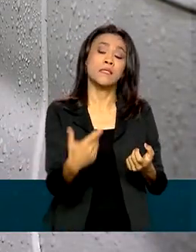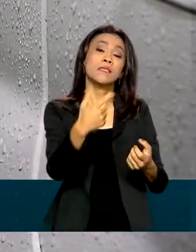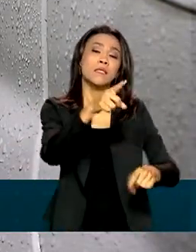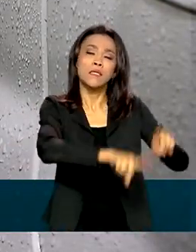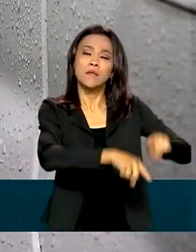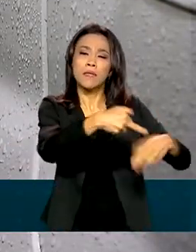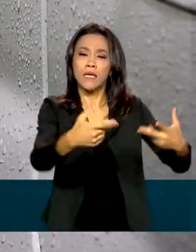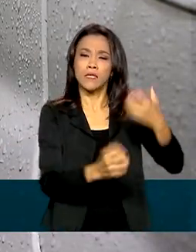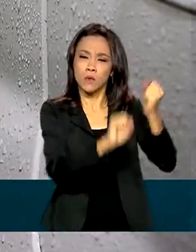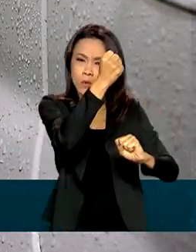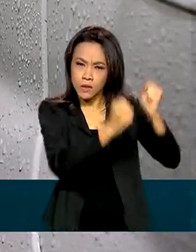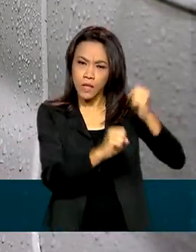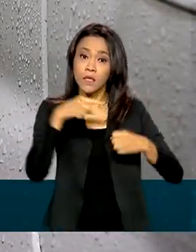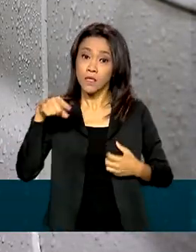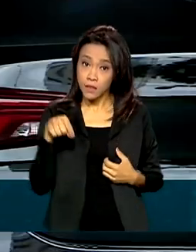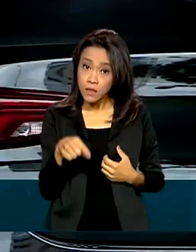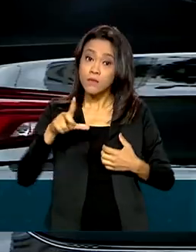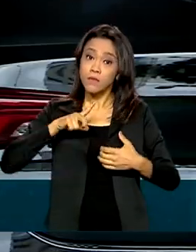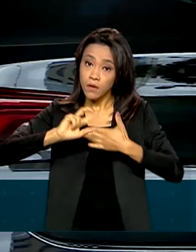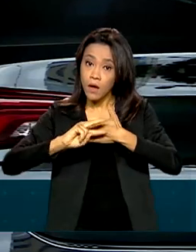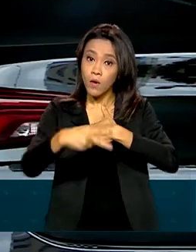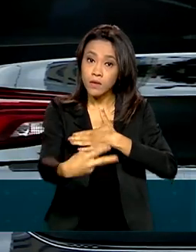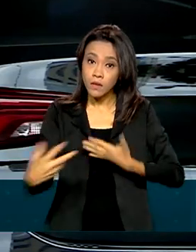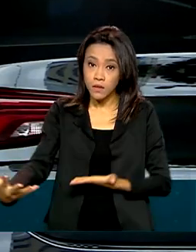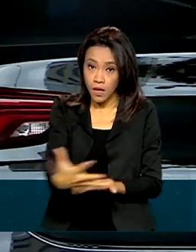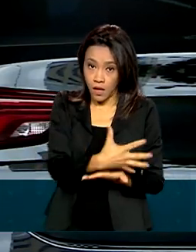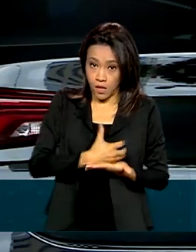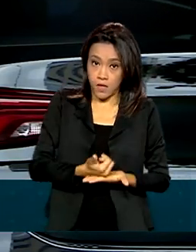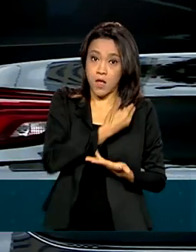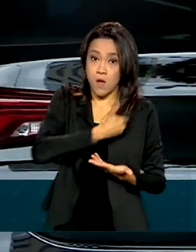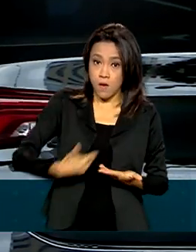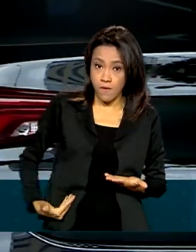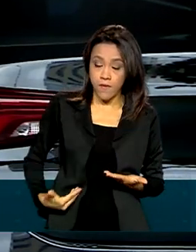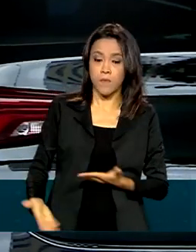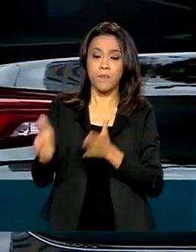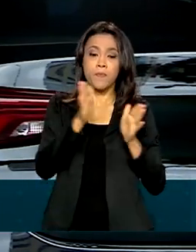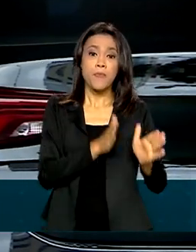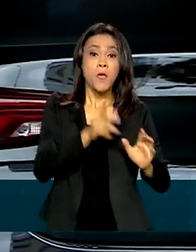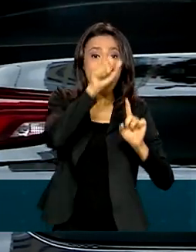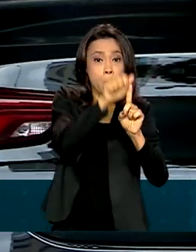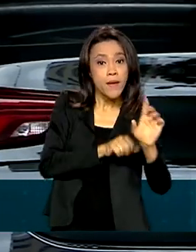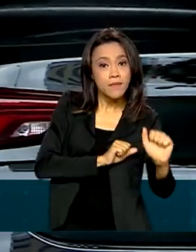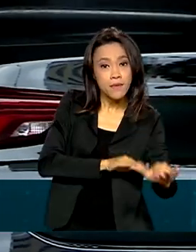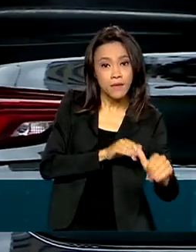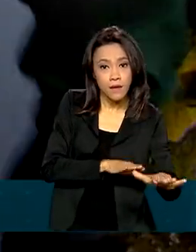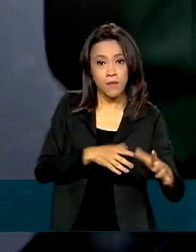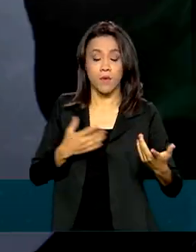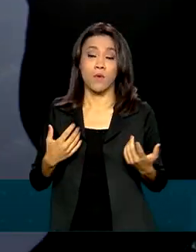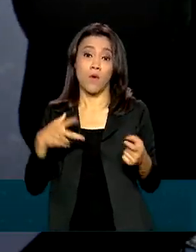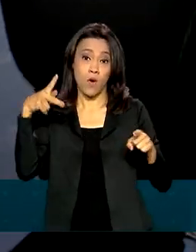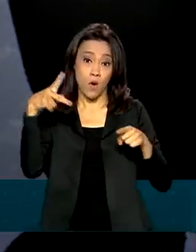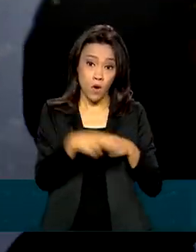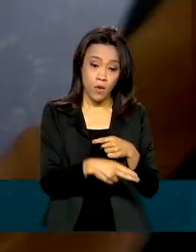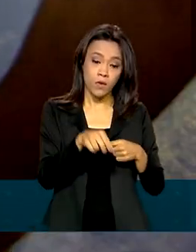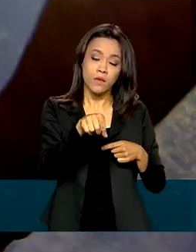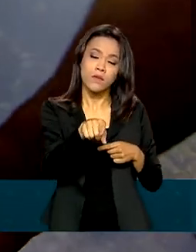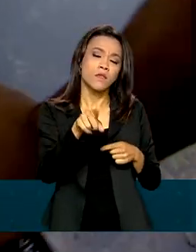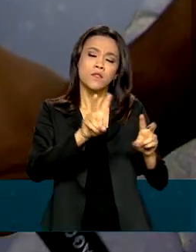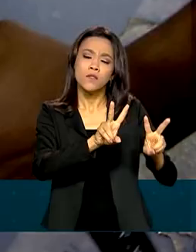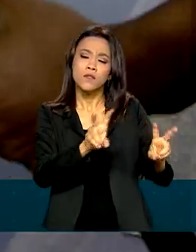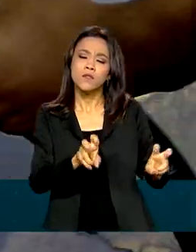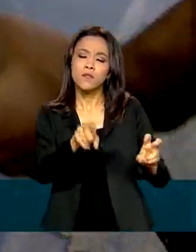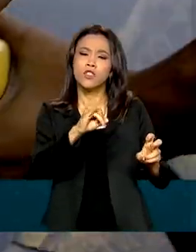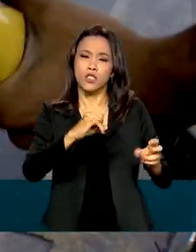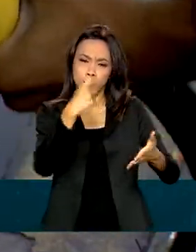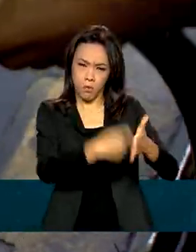impactaram a arrecadação do governo. Em setembro, com o corte de impostos sobre combustíveis, a Receita Federal deixou de